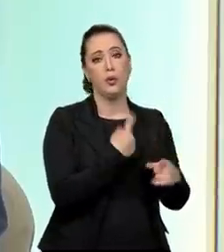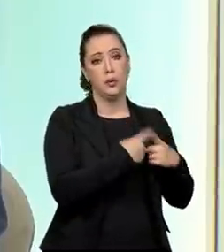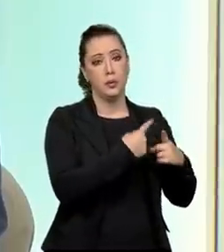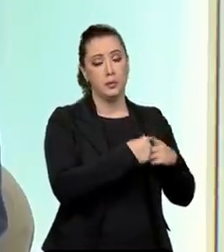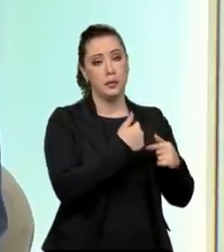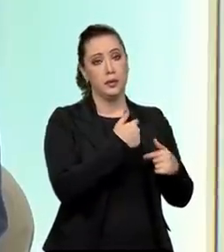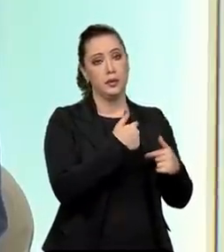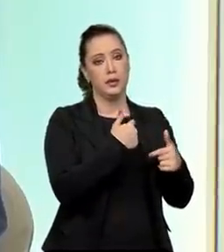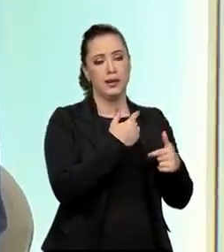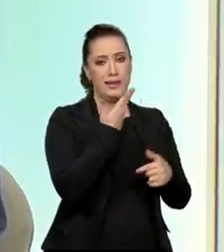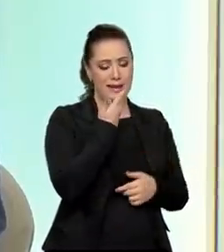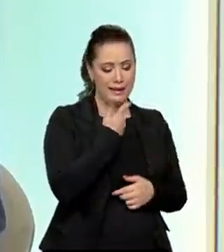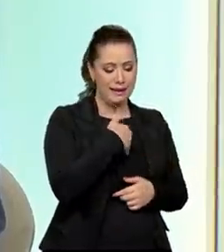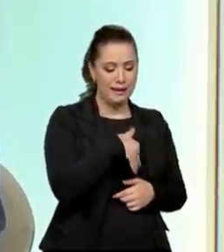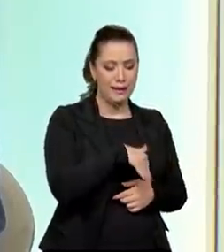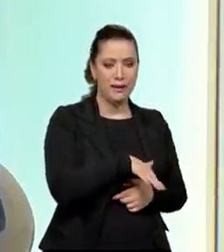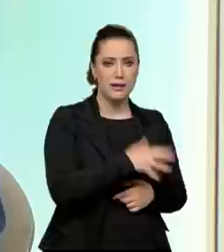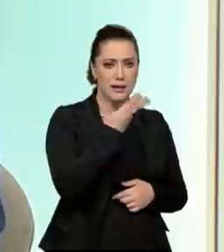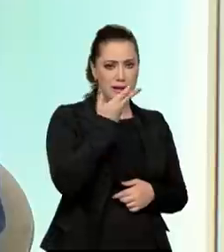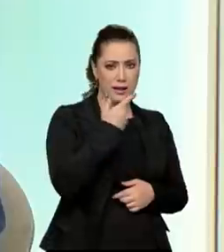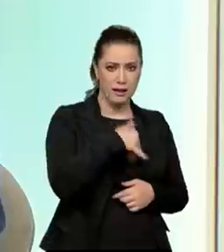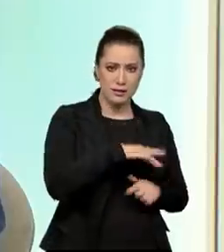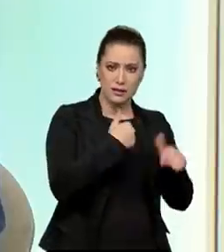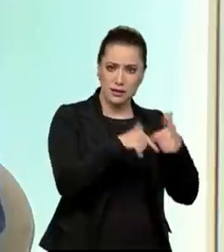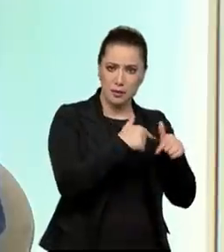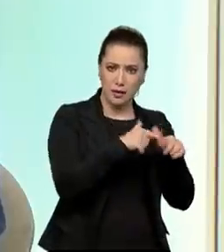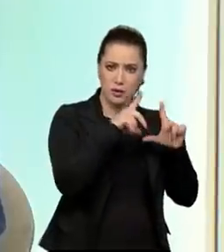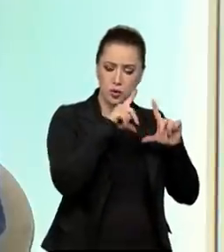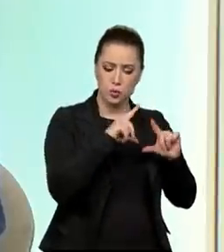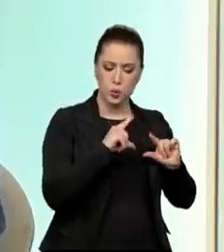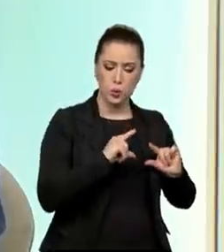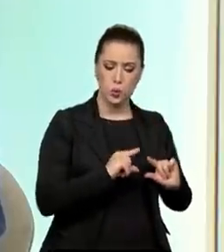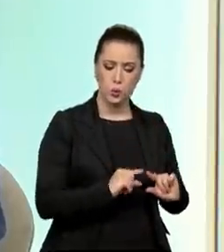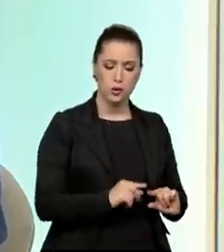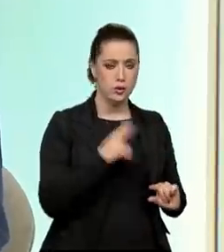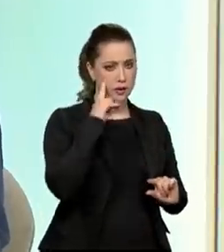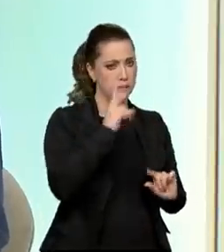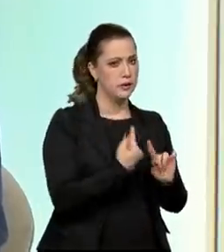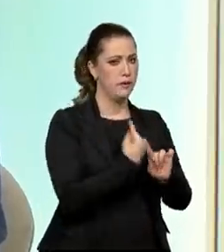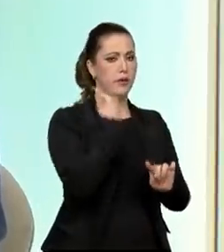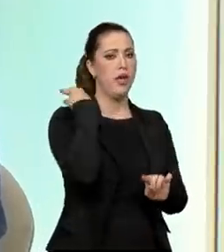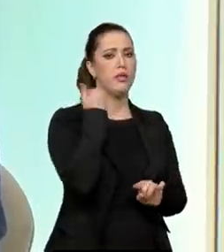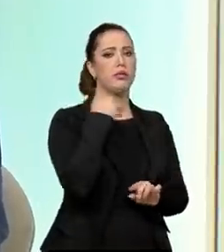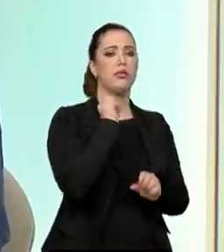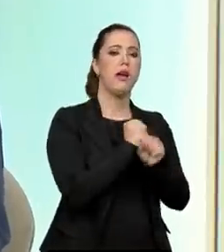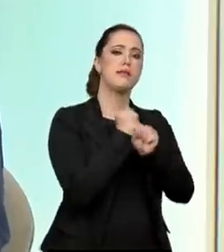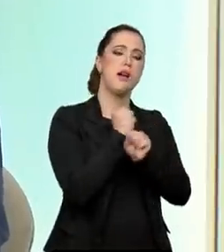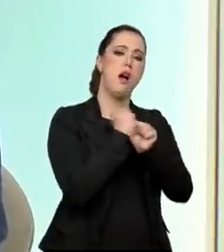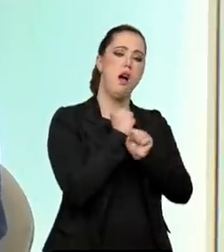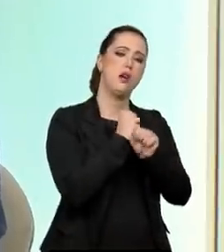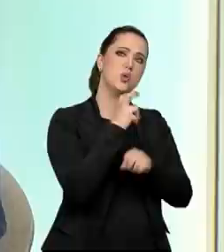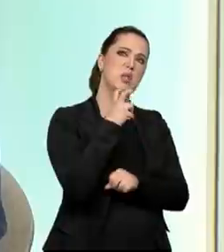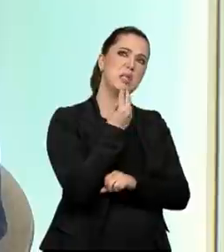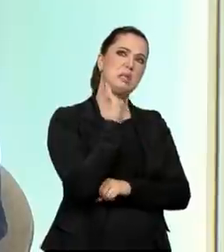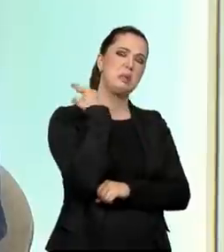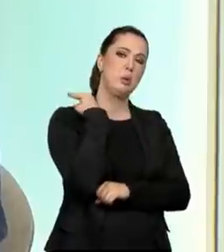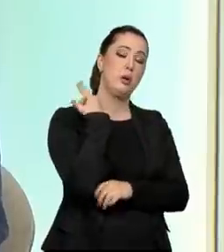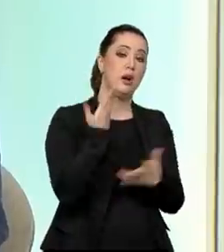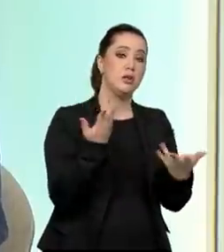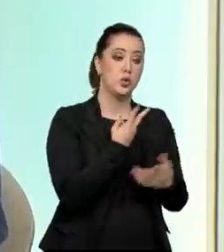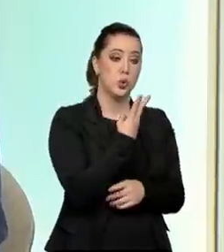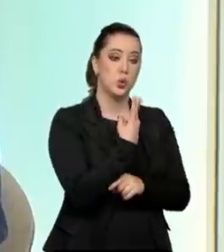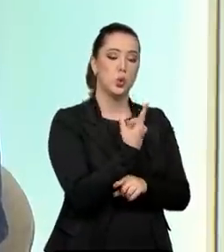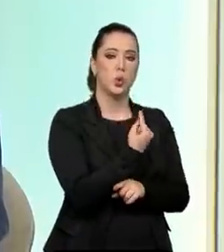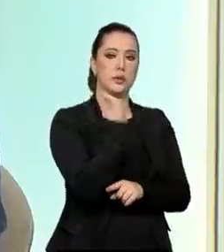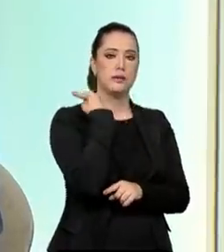sendo reduzido drasticamente no nosso país. Se você pegar indicadores de 10 anos atrás, de 5 anos atrás e de 2